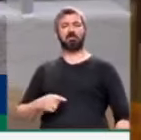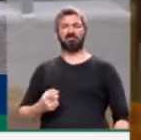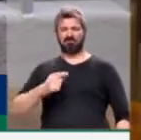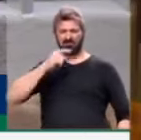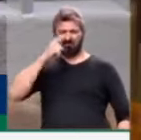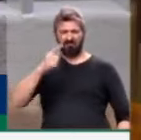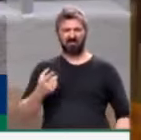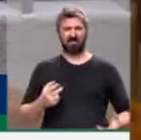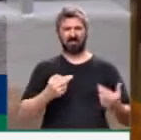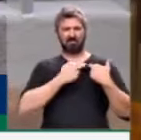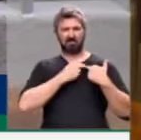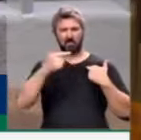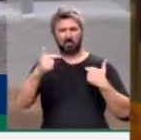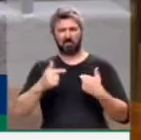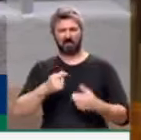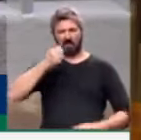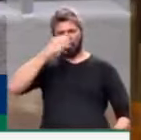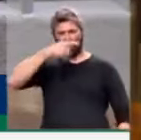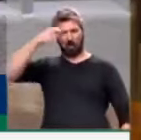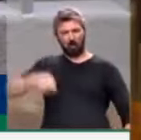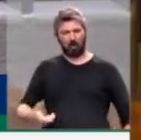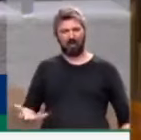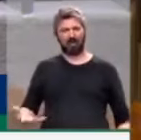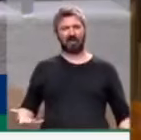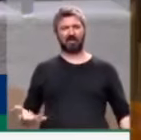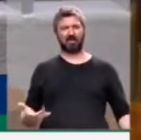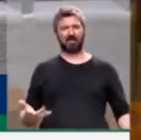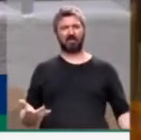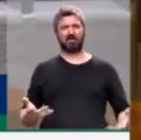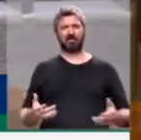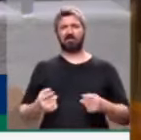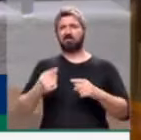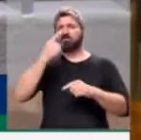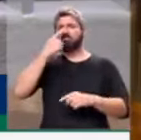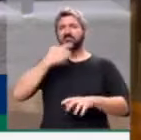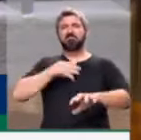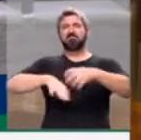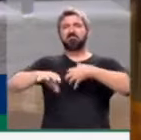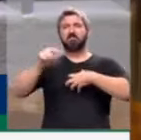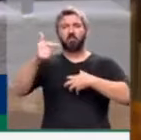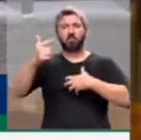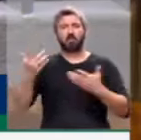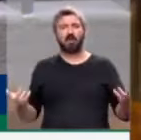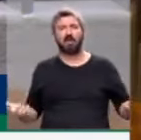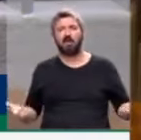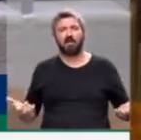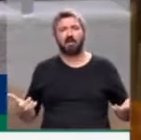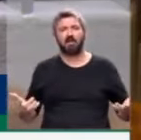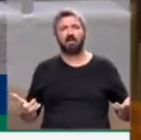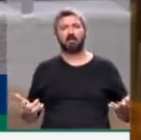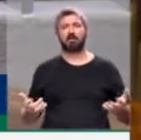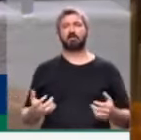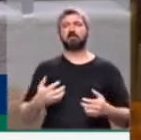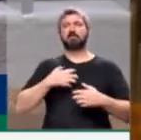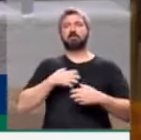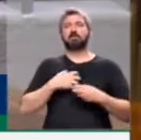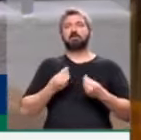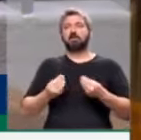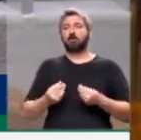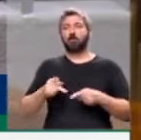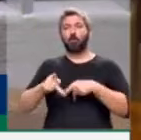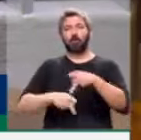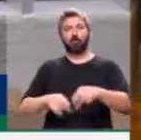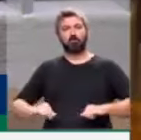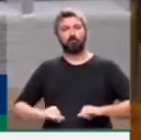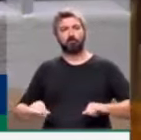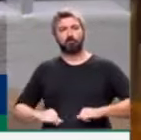Arrogante, irresponsável, autoritário, total falta de empatia, de se colocar no lugar do outro, de sentir a dor do povo